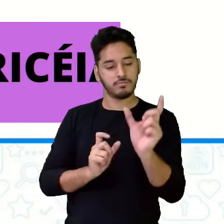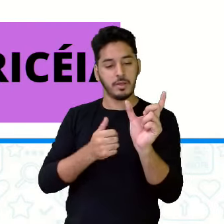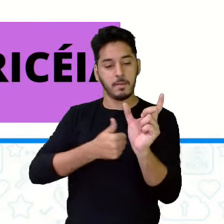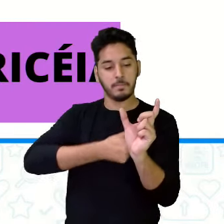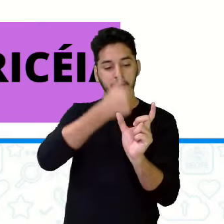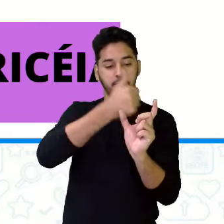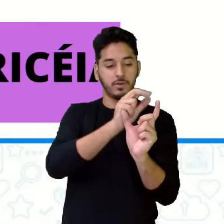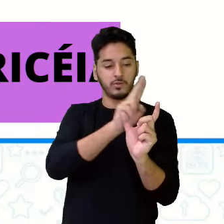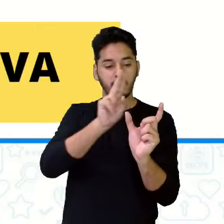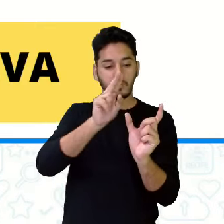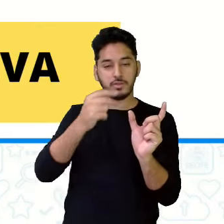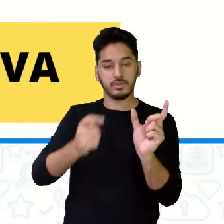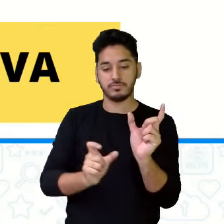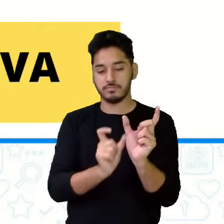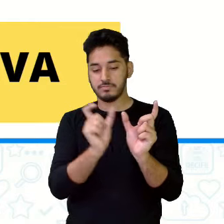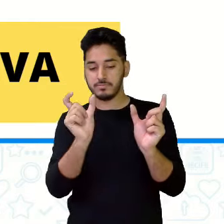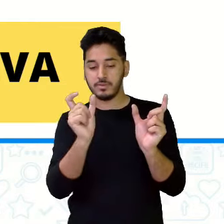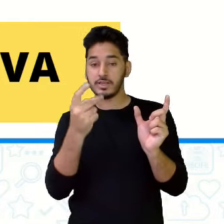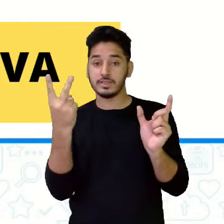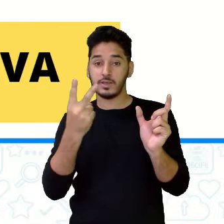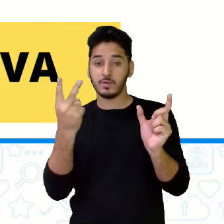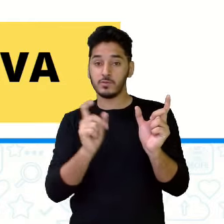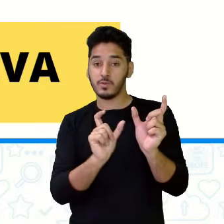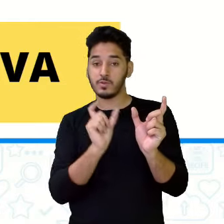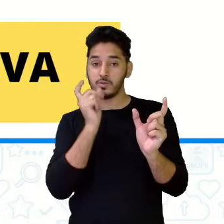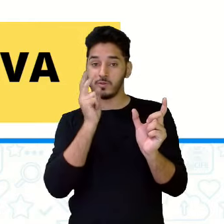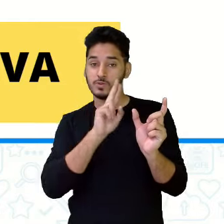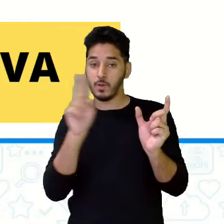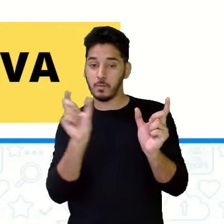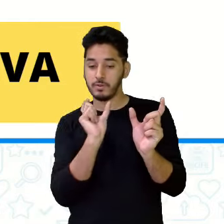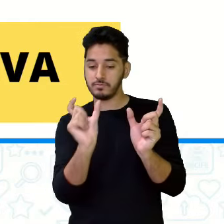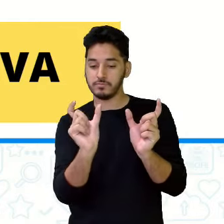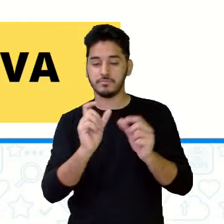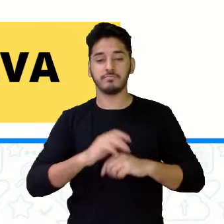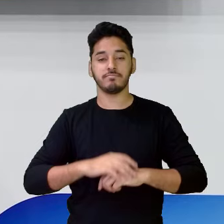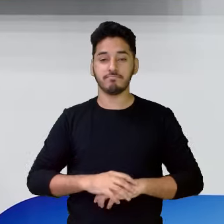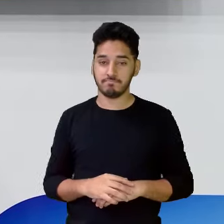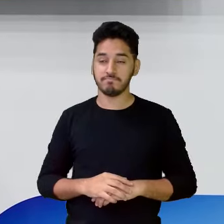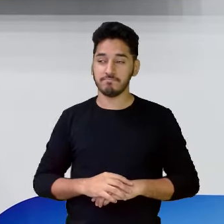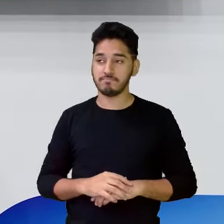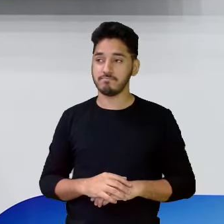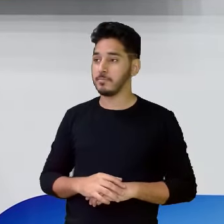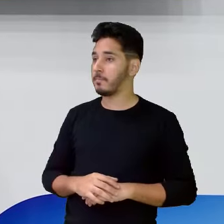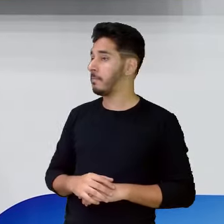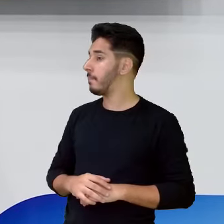aqui no primeiro quadrinho, nesse segundo, são o sobrenome delas.